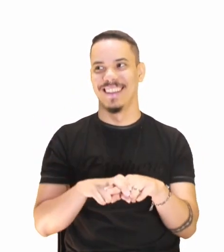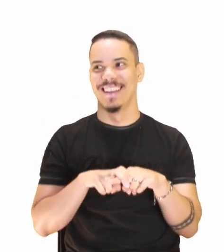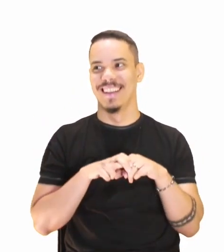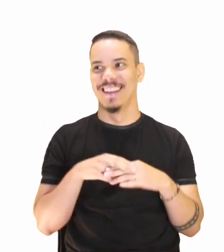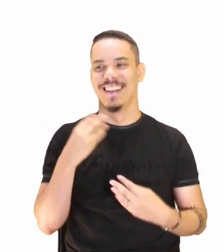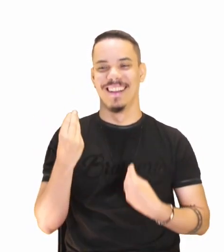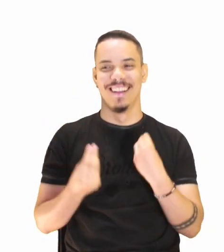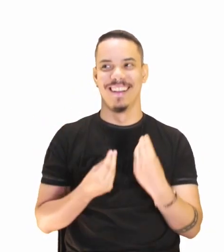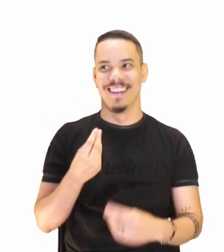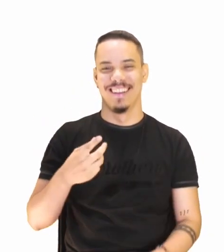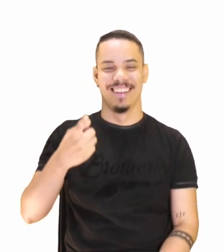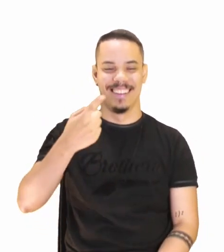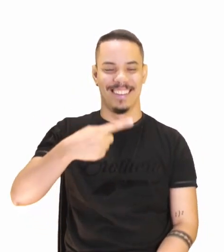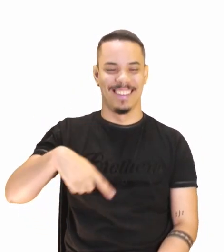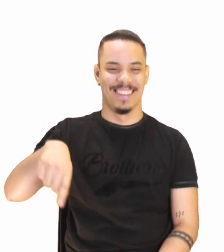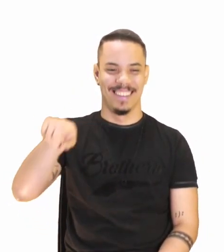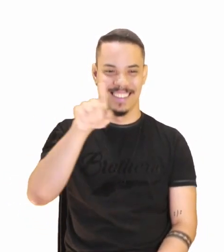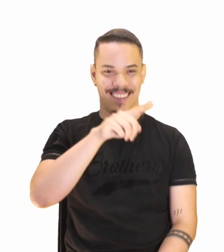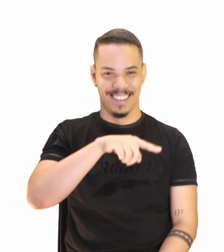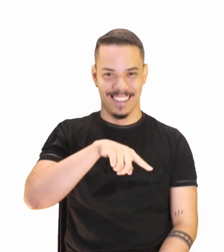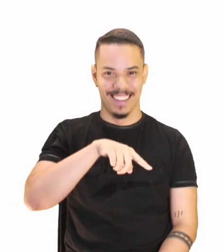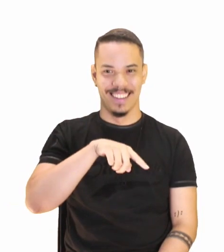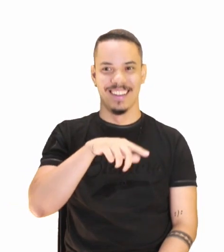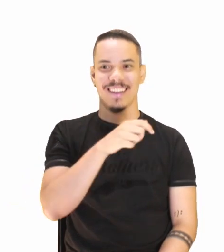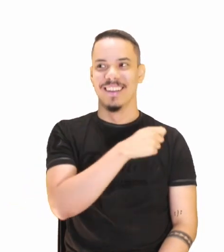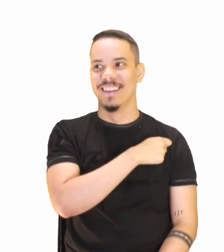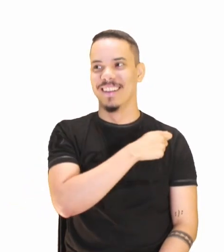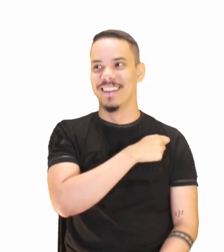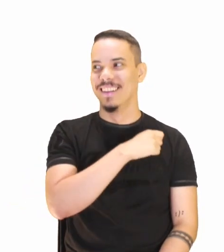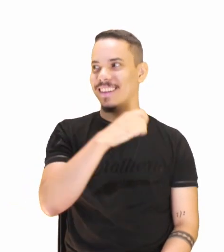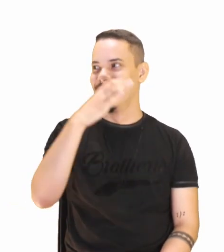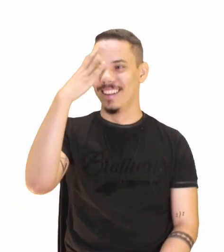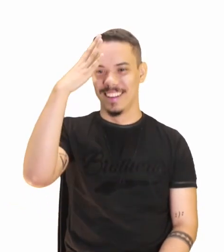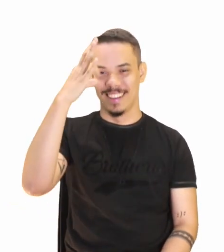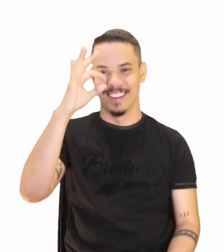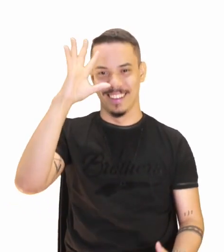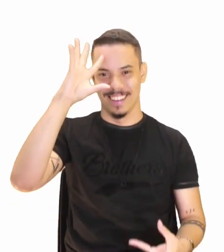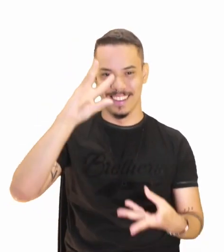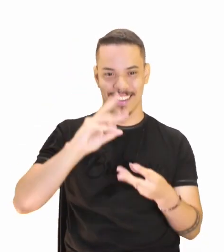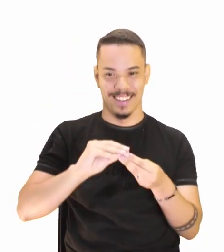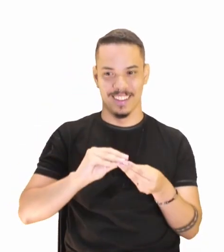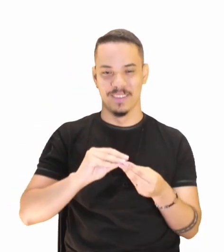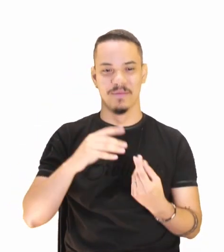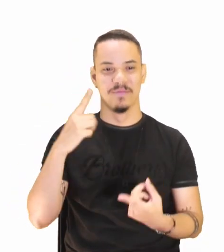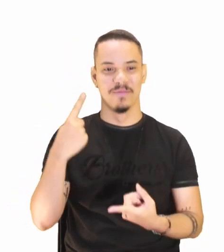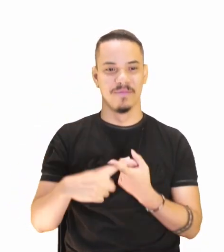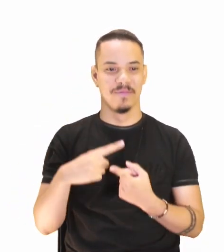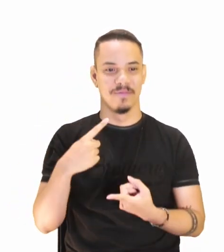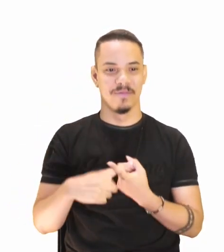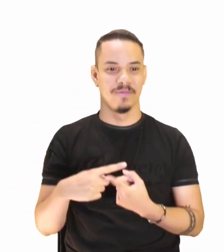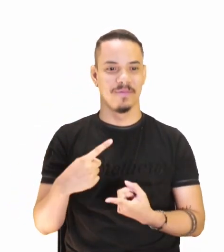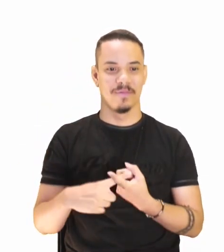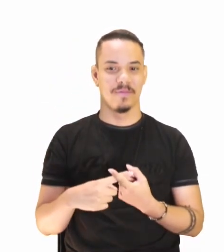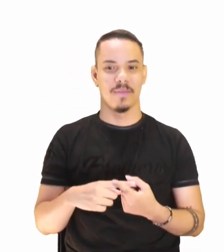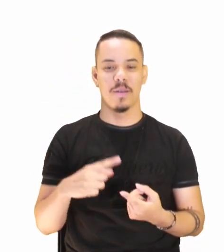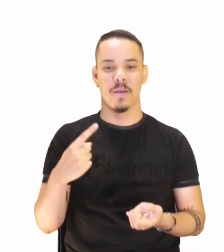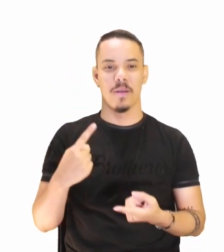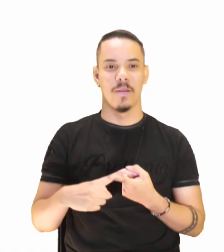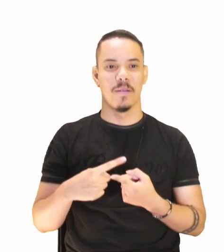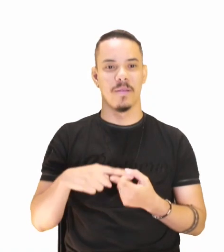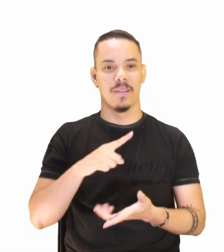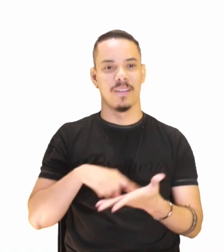você, aluno, isso aqui só é mesmo para dar um entendimento, por que que foi a alternativa